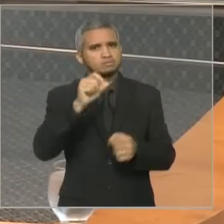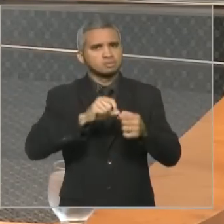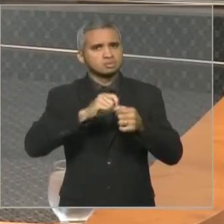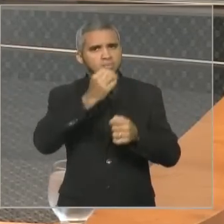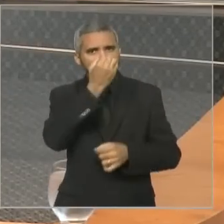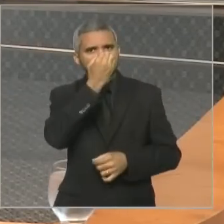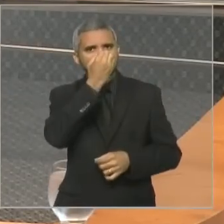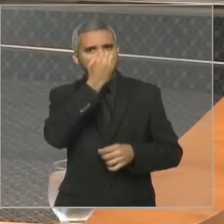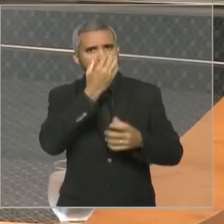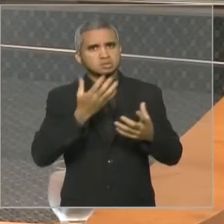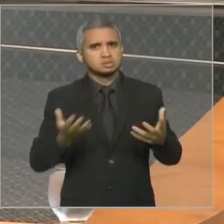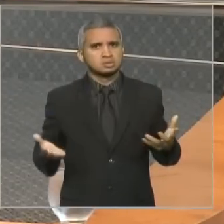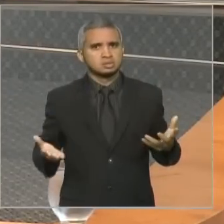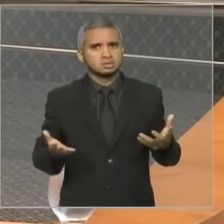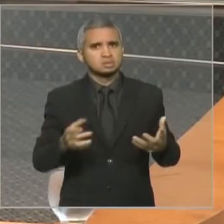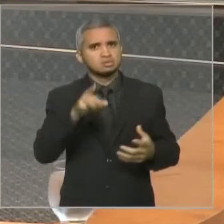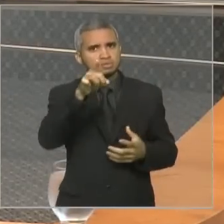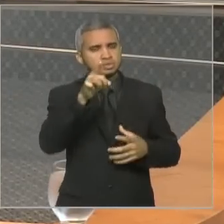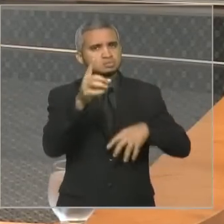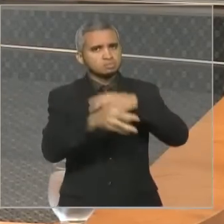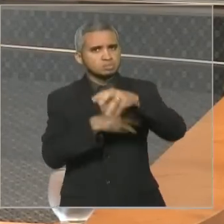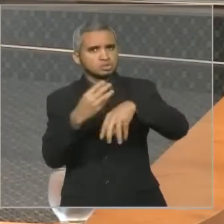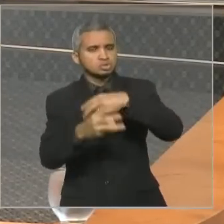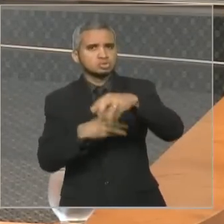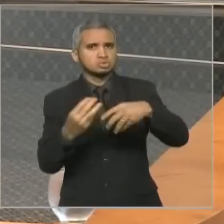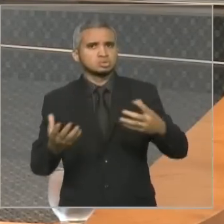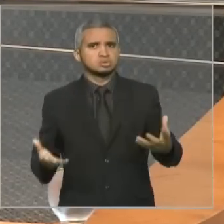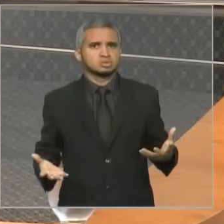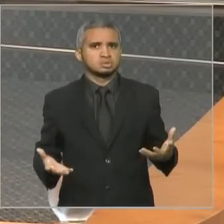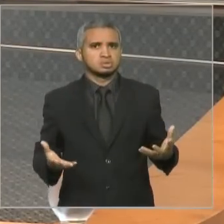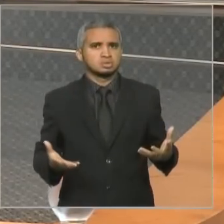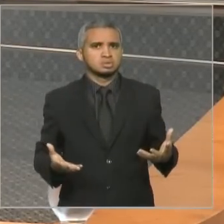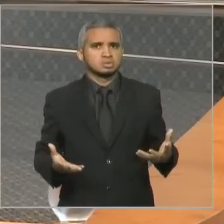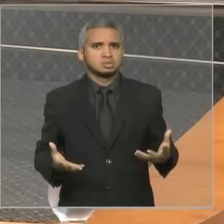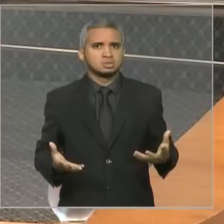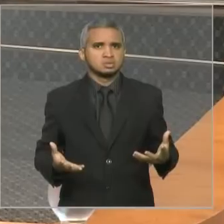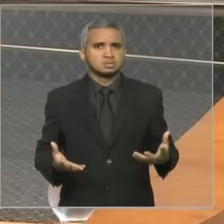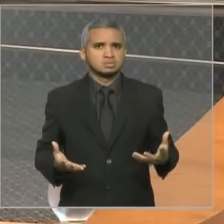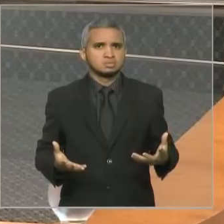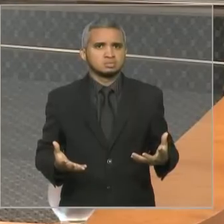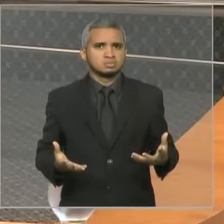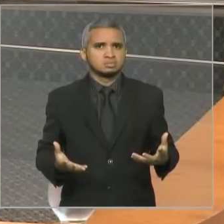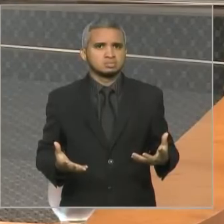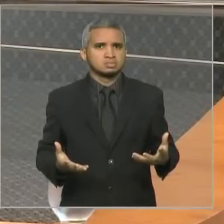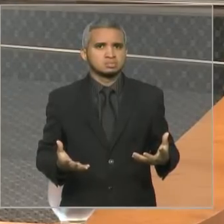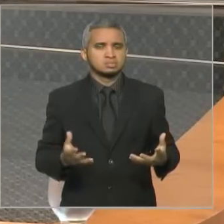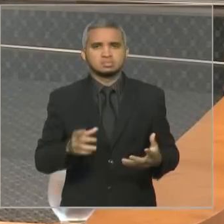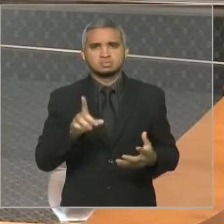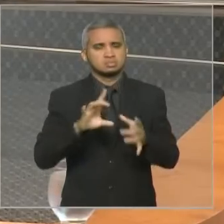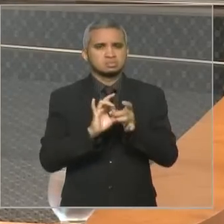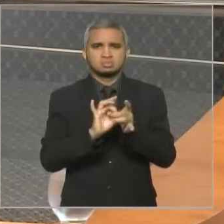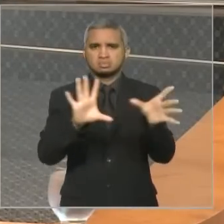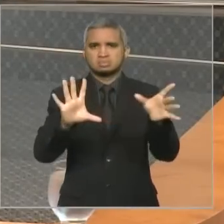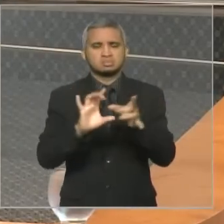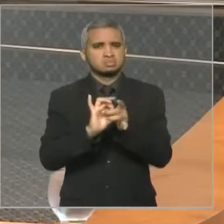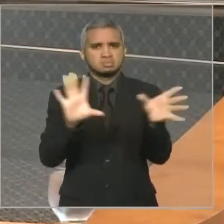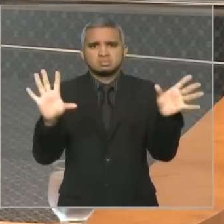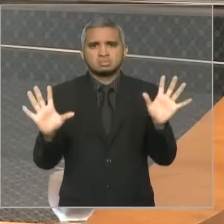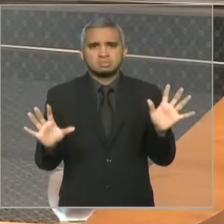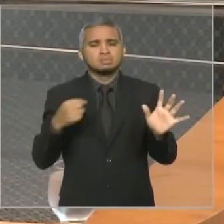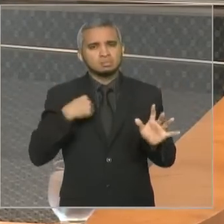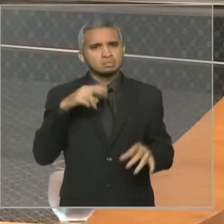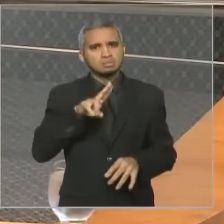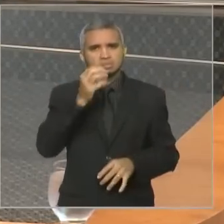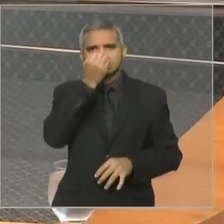Essa que é a situação. Você está misturando uma... Tem o decoro, palhaçada não é uma palavra para ser utilizada na tribuna, deputado. Faça a vontade. Agora, não tente